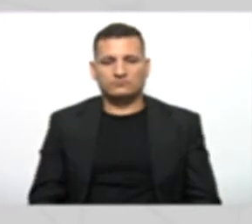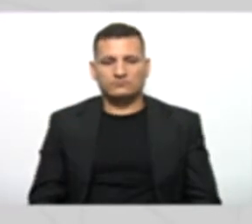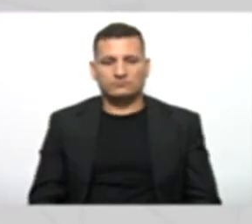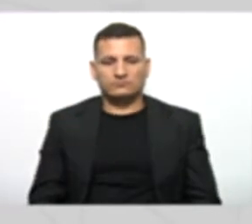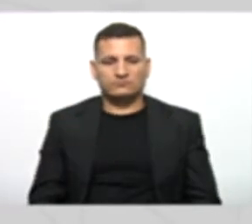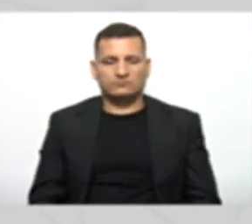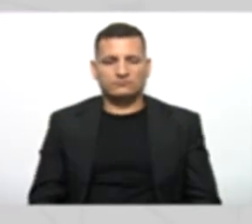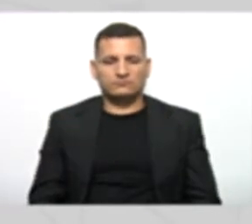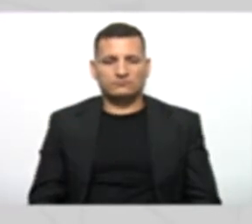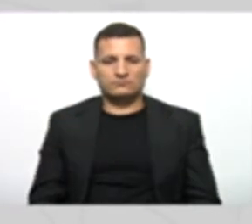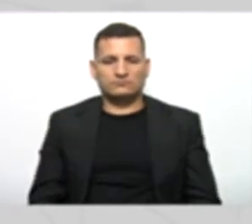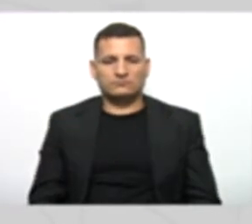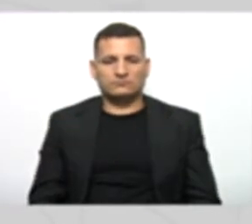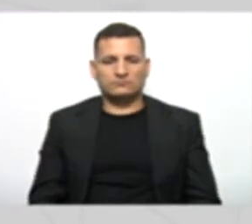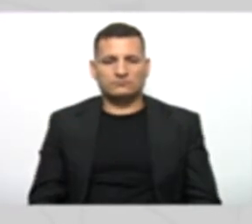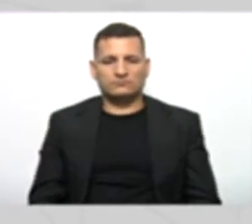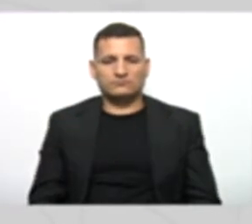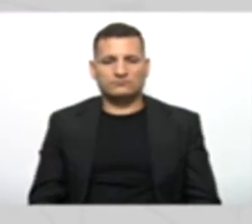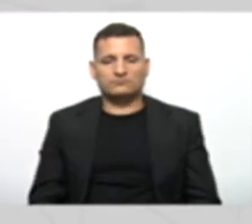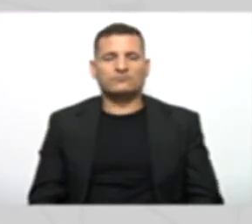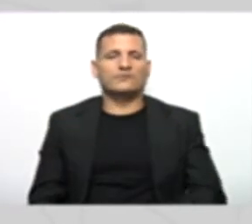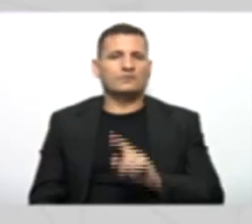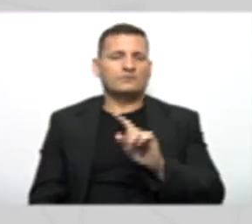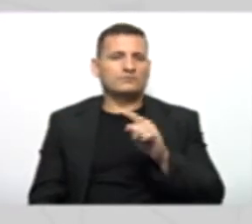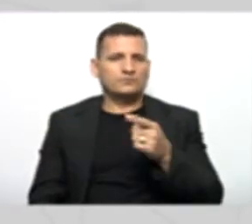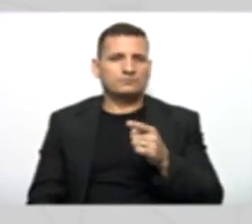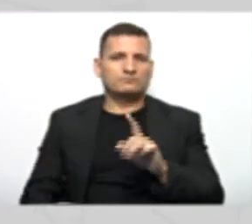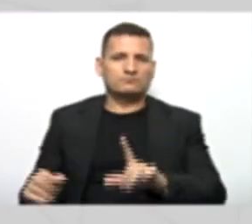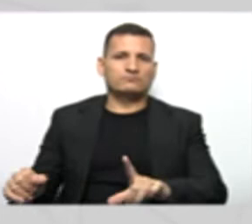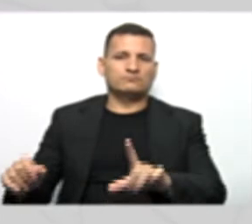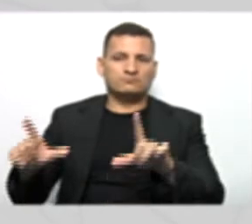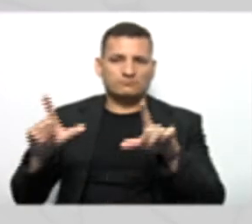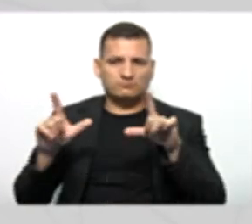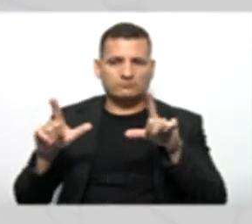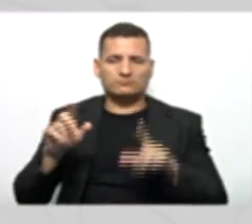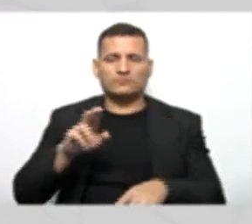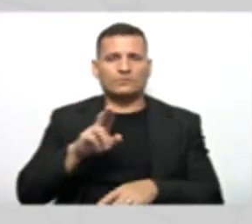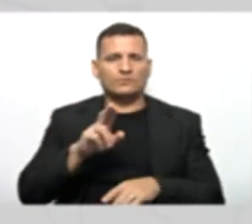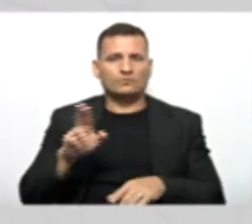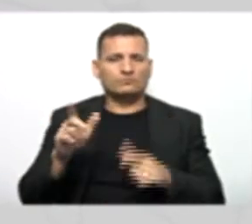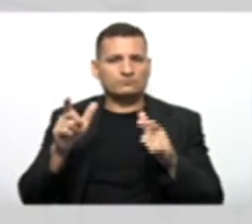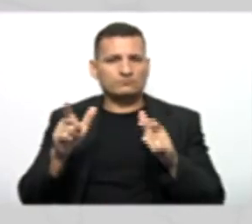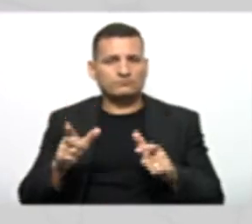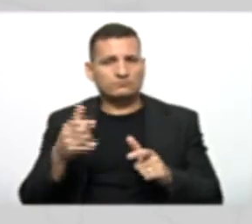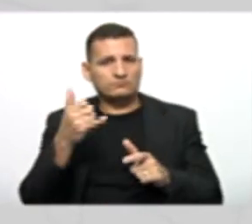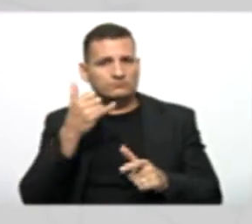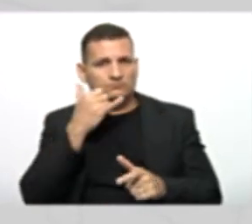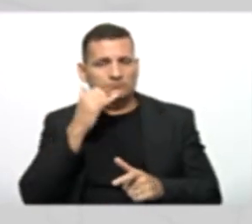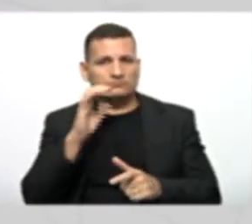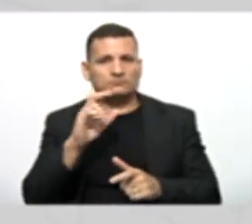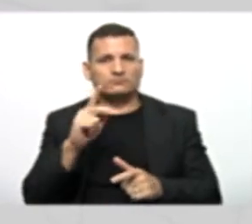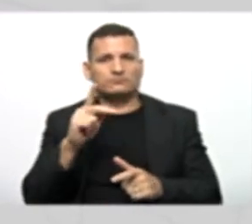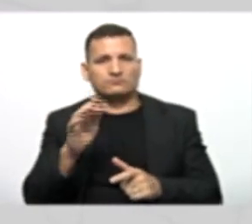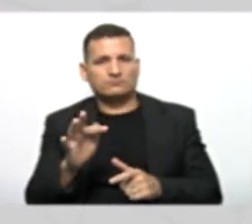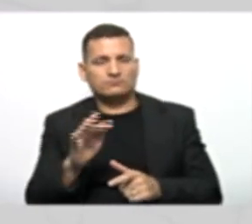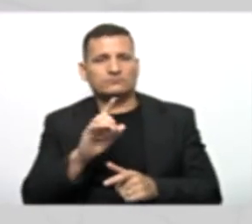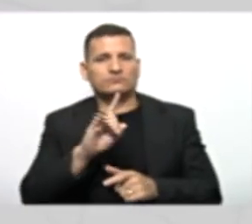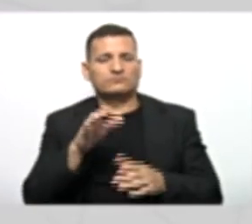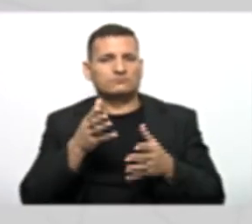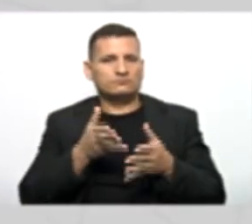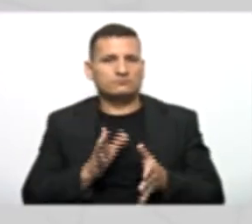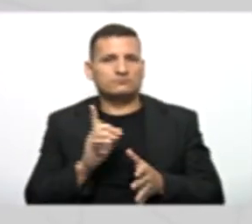pessoal Você vai mostrar lá na tela O nome, endereço, telefone, RG, CPF, data de nascimento Que são as características